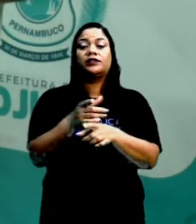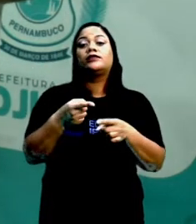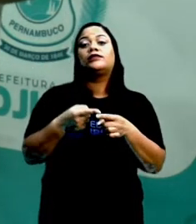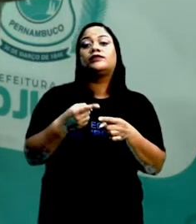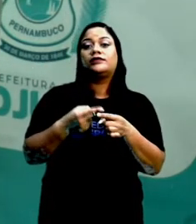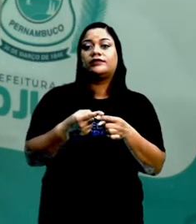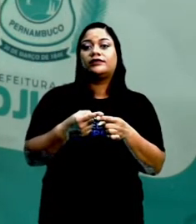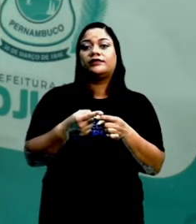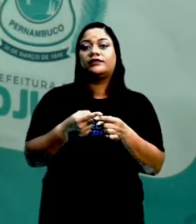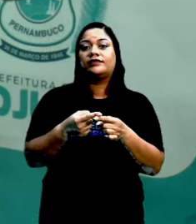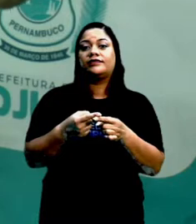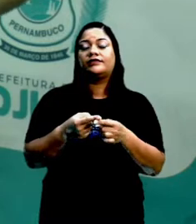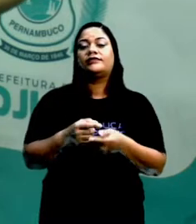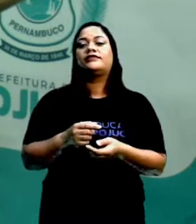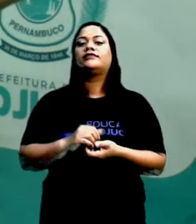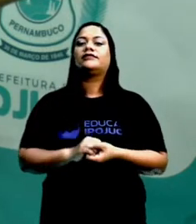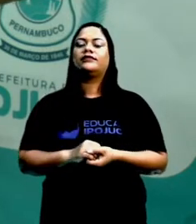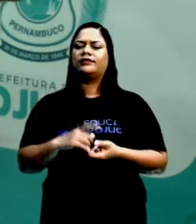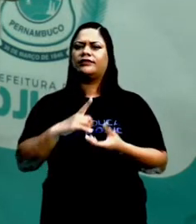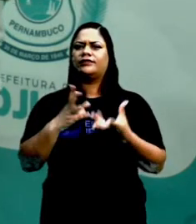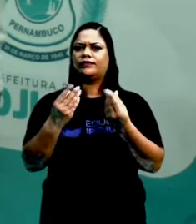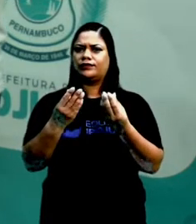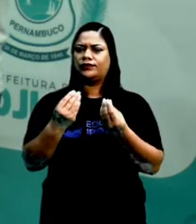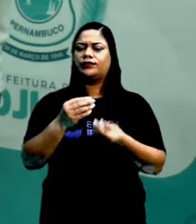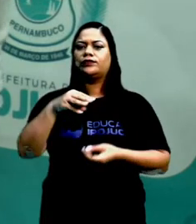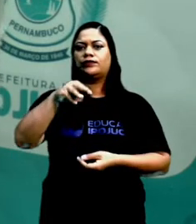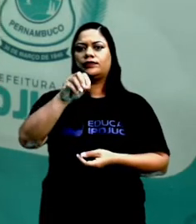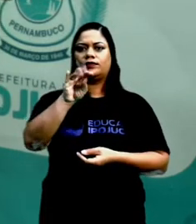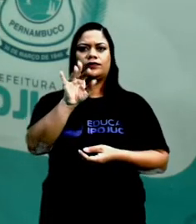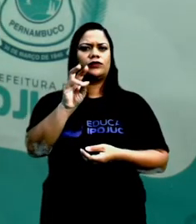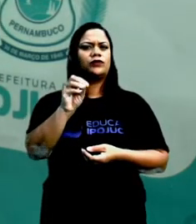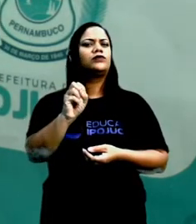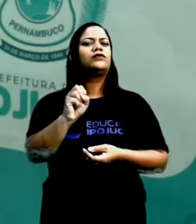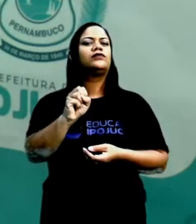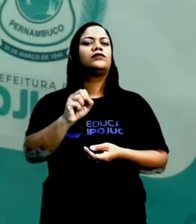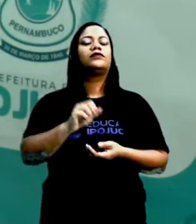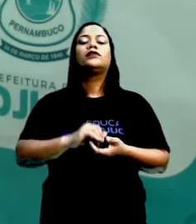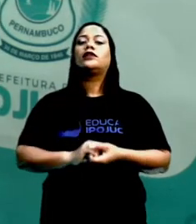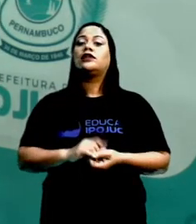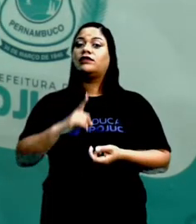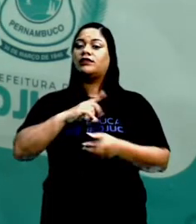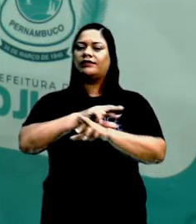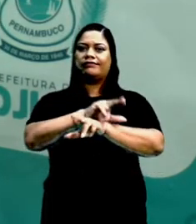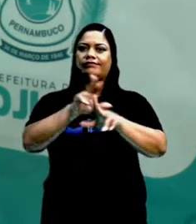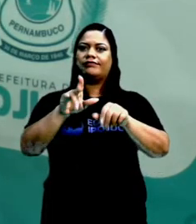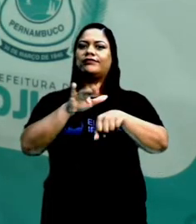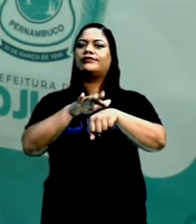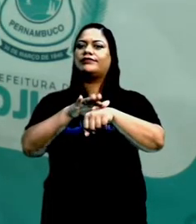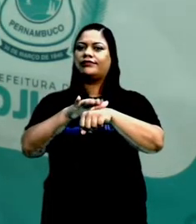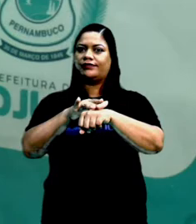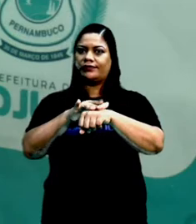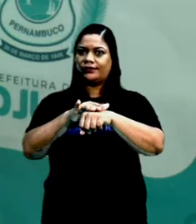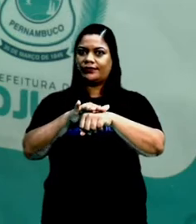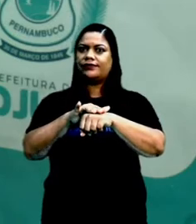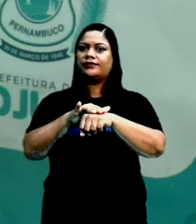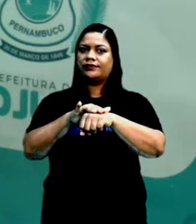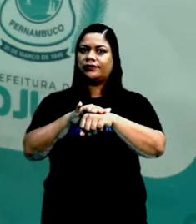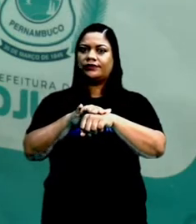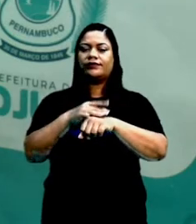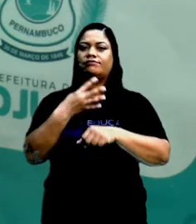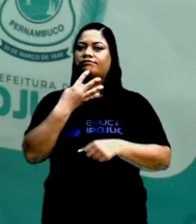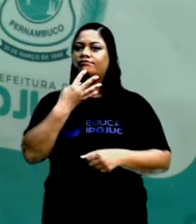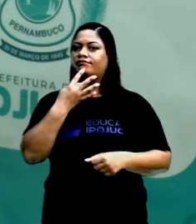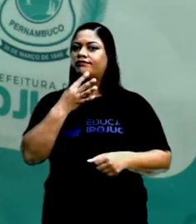exterminados? Existem vários motivos. Primeiramente, doenças, tá? Nós vamos ter várias doenças que não eram